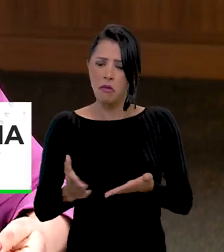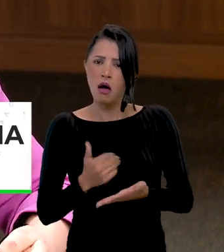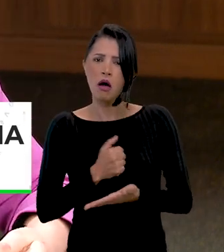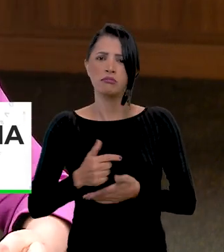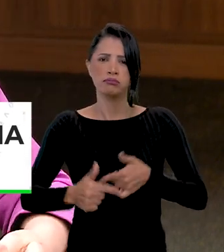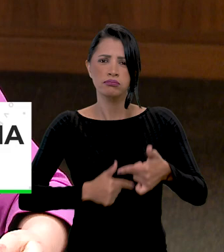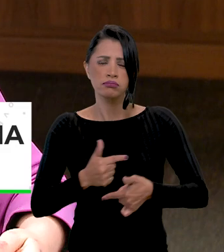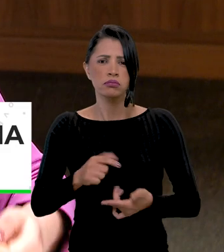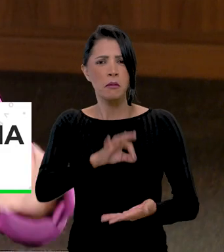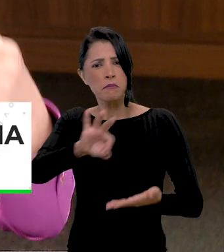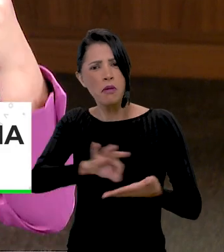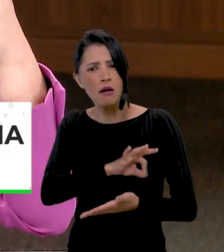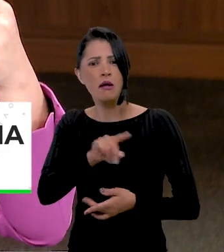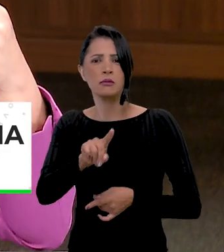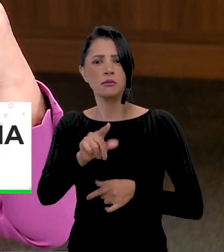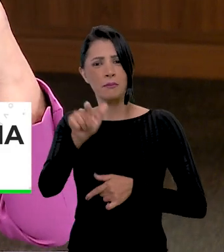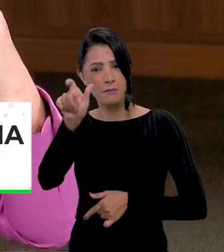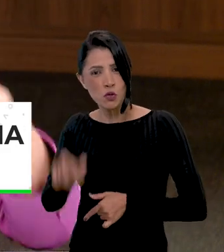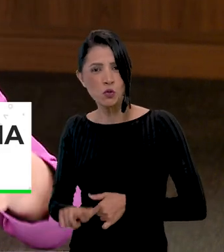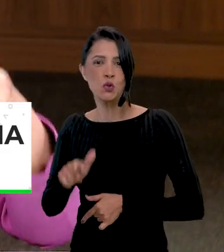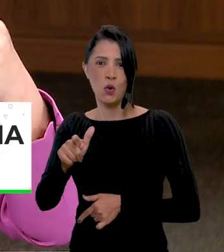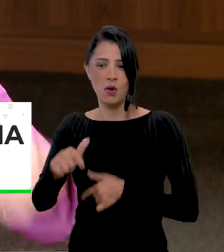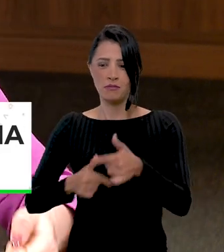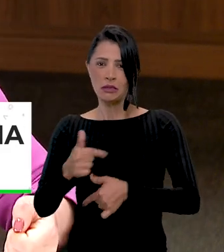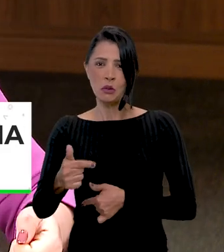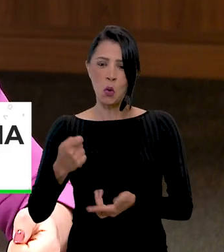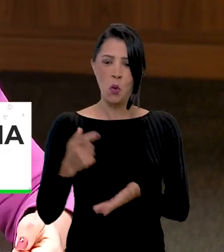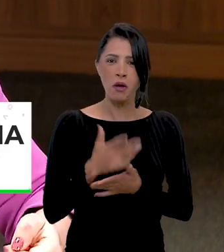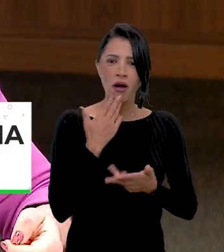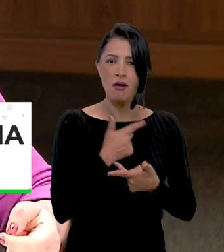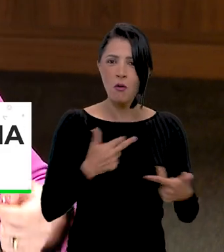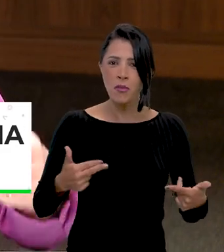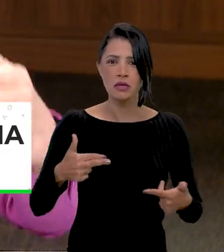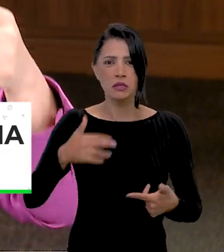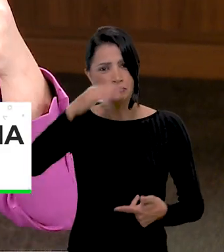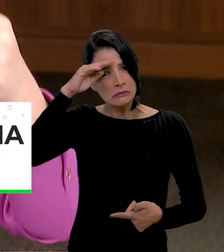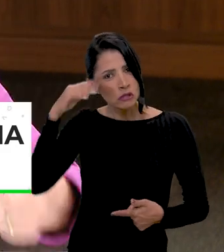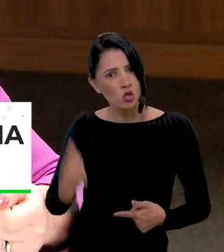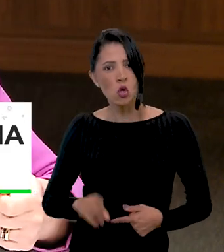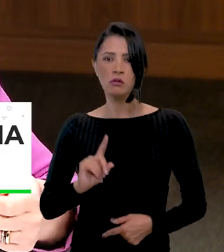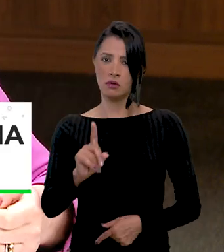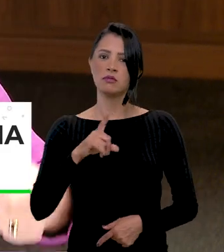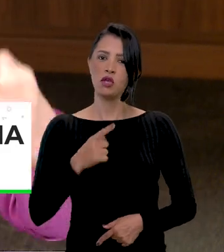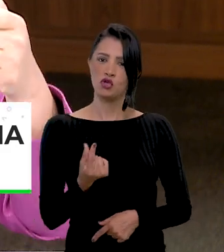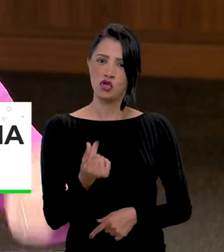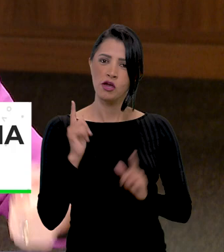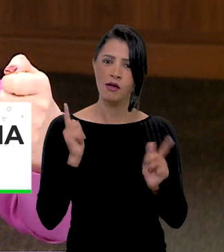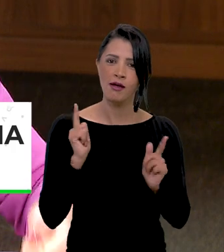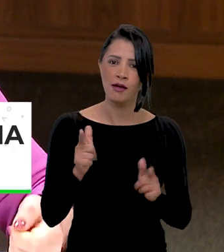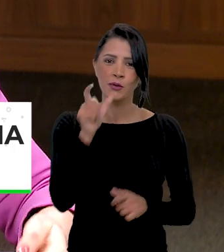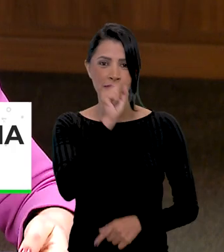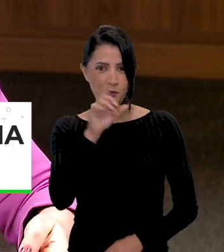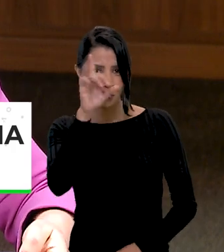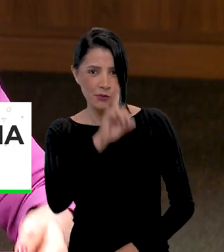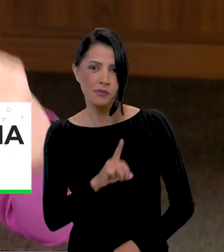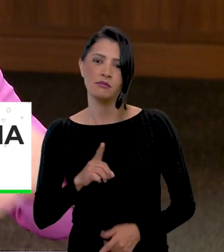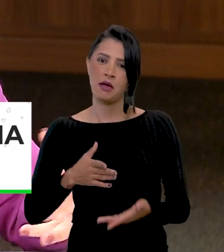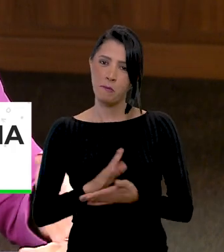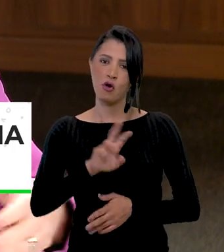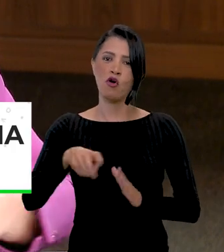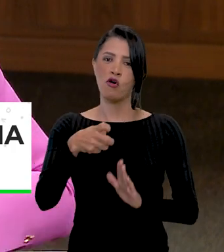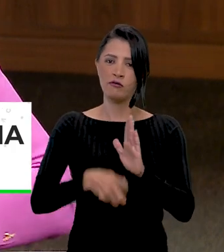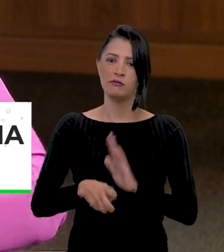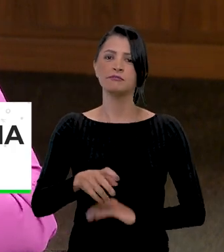carteira de trabalho assinada. O trabalhador não só ganhar o pão, um só do trabalho, mas ter um sobrar dinheiro para o lazer no final de semana,